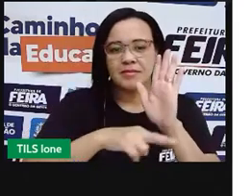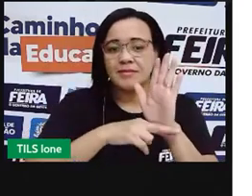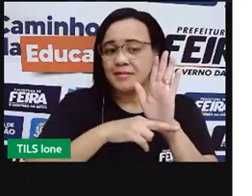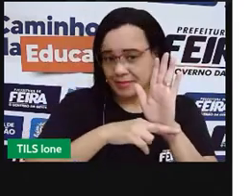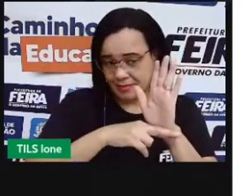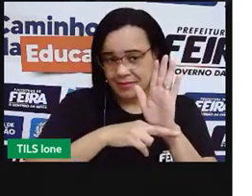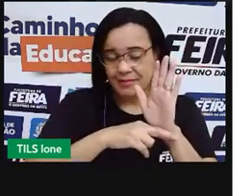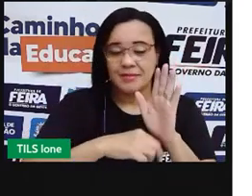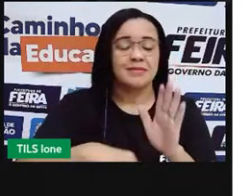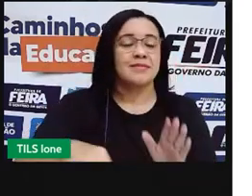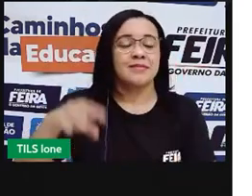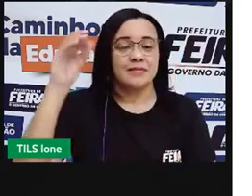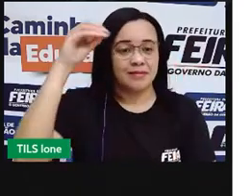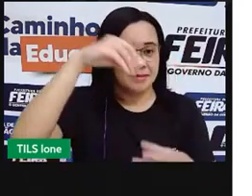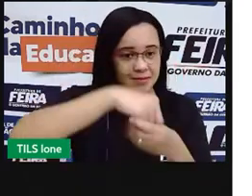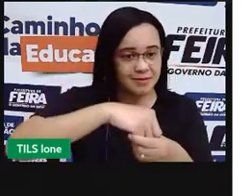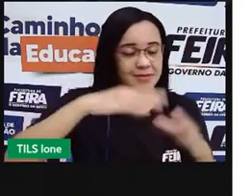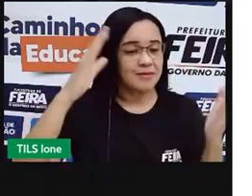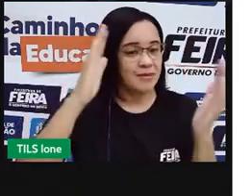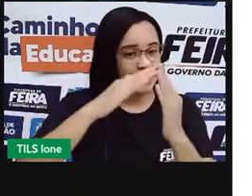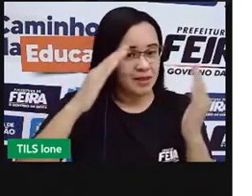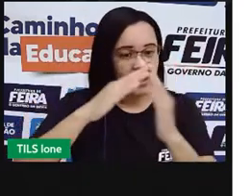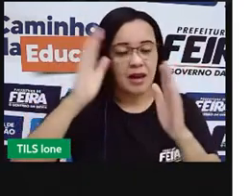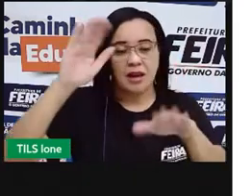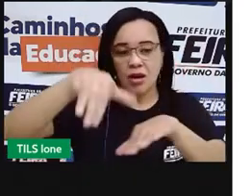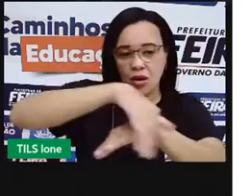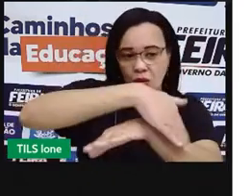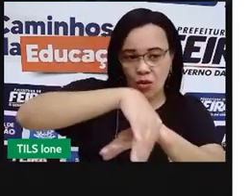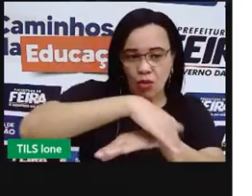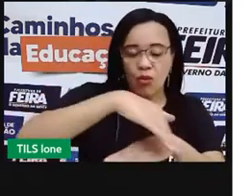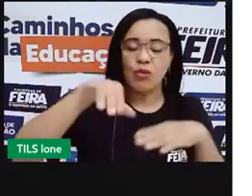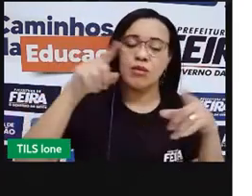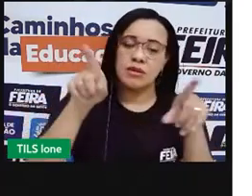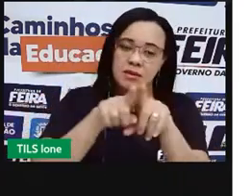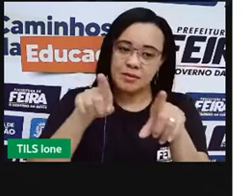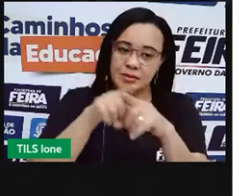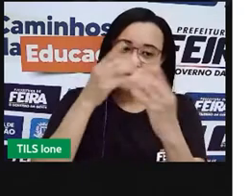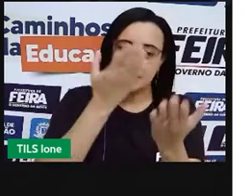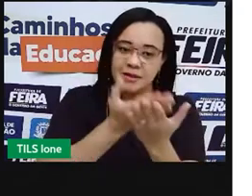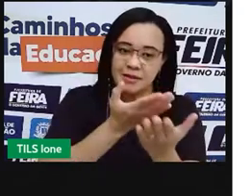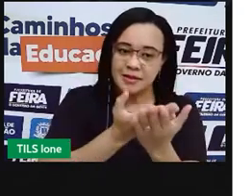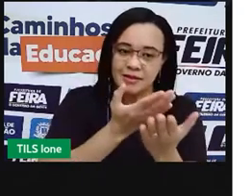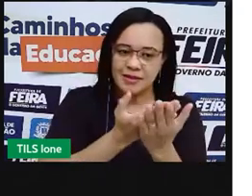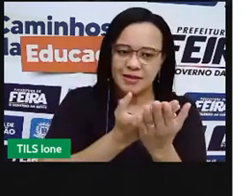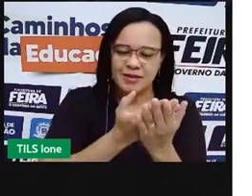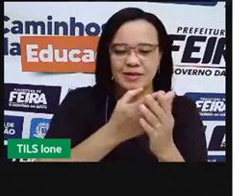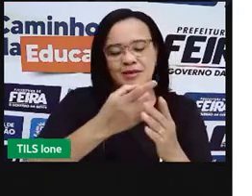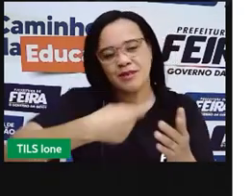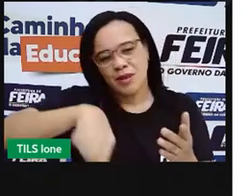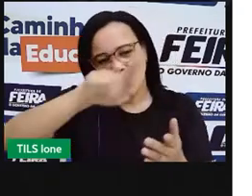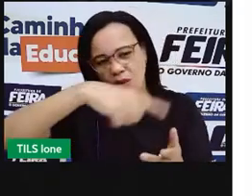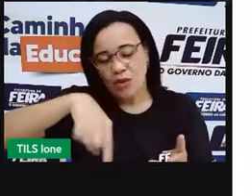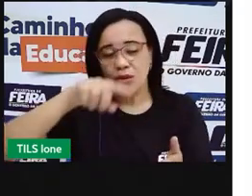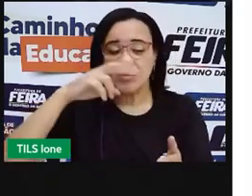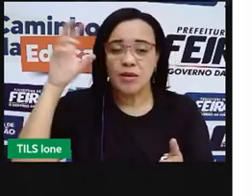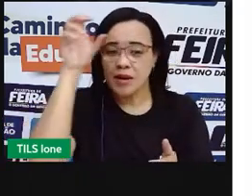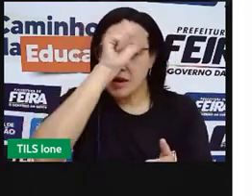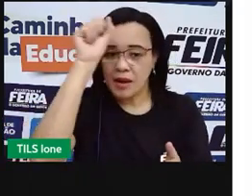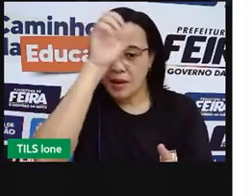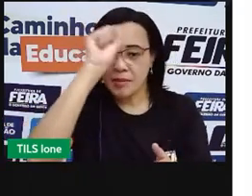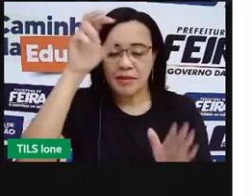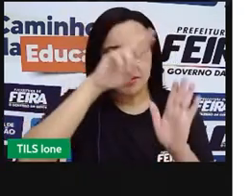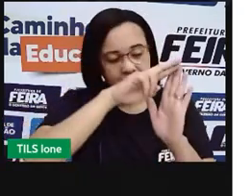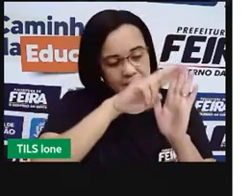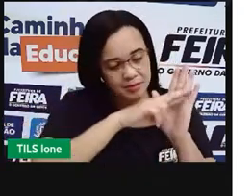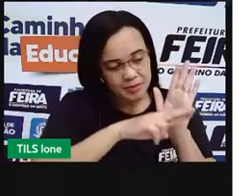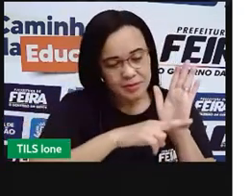e da minha escola, certo? Com essa aula de hoje começada, vocês vão aprender a descrever características